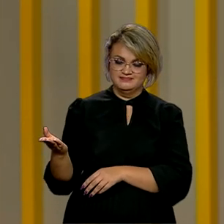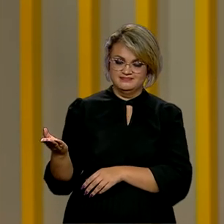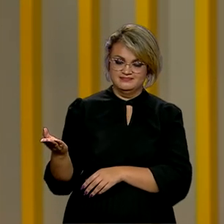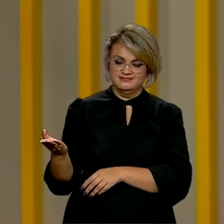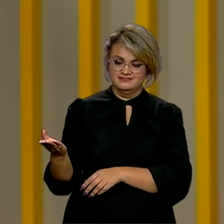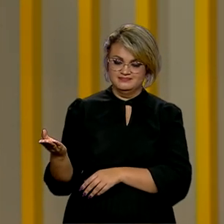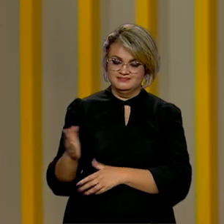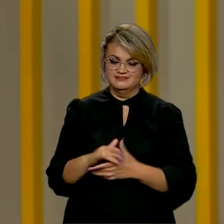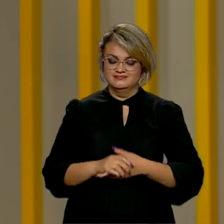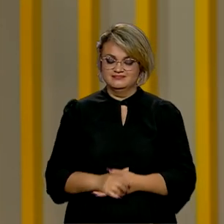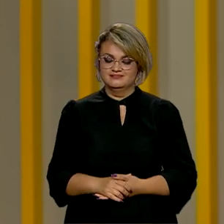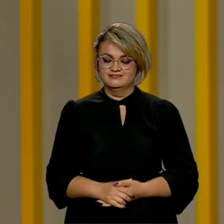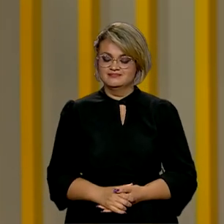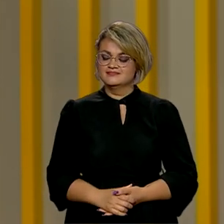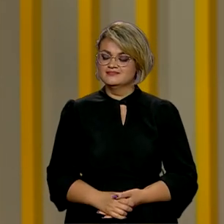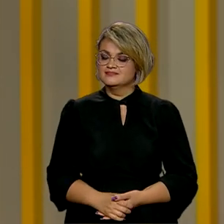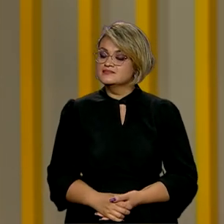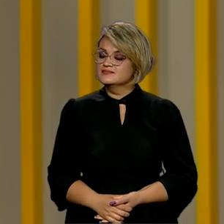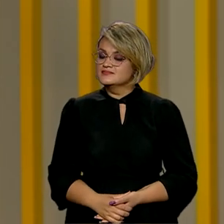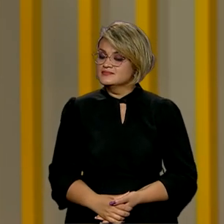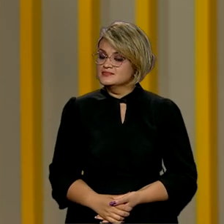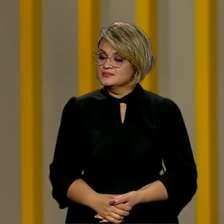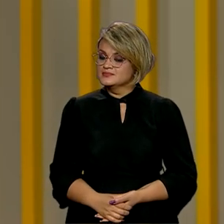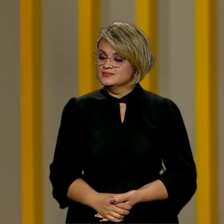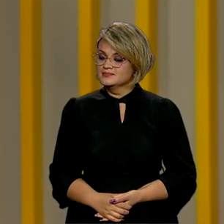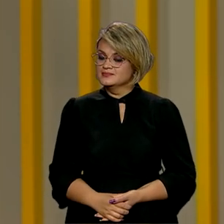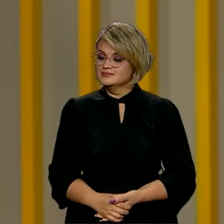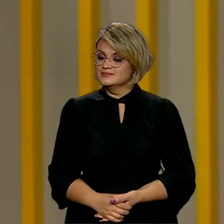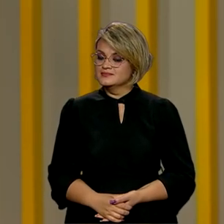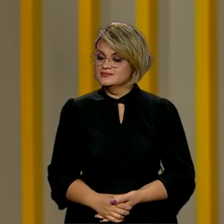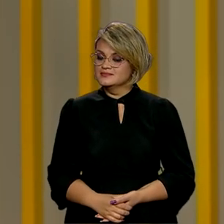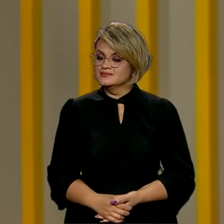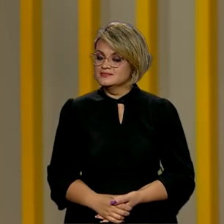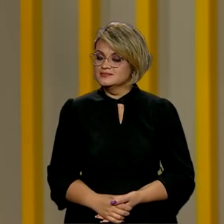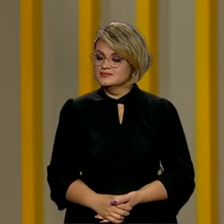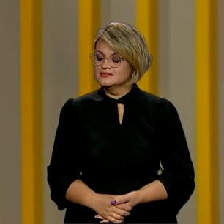acessar a página do IFAN na internet, nesse endereço que aparece aí na sua tela.